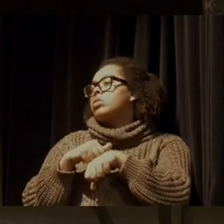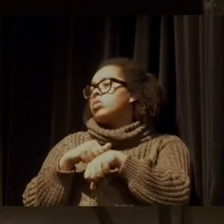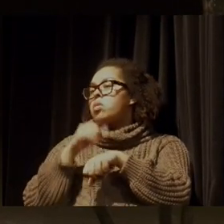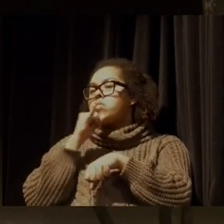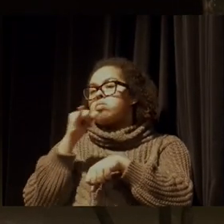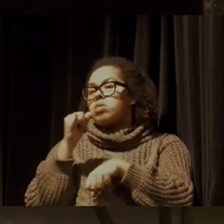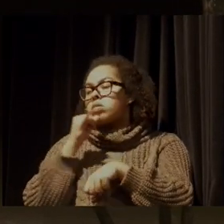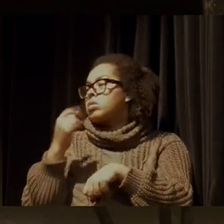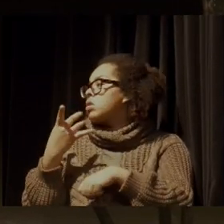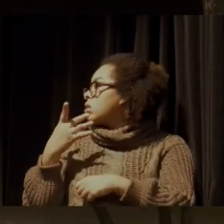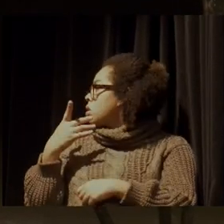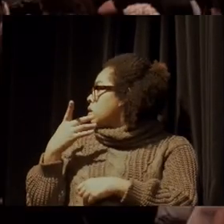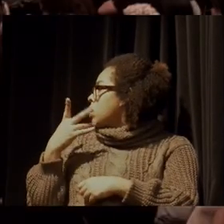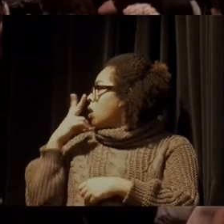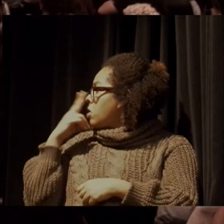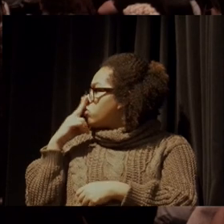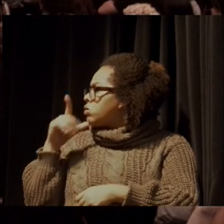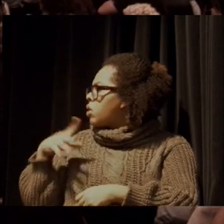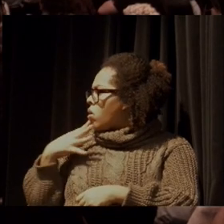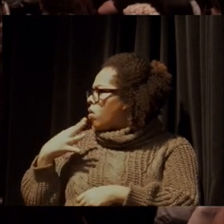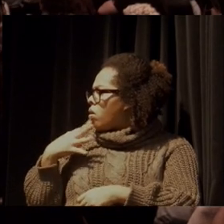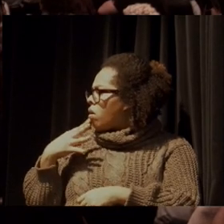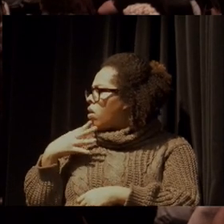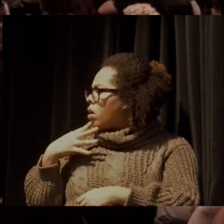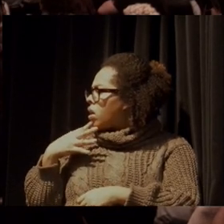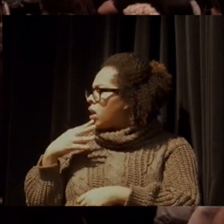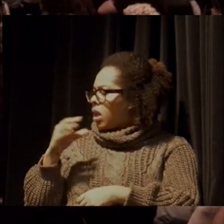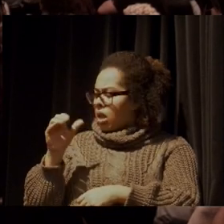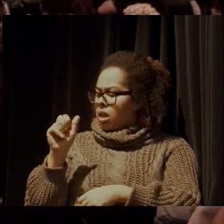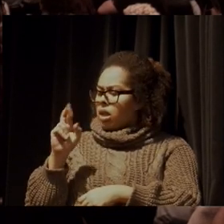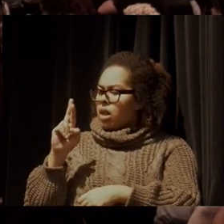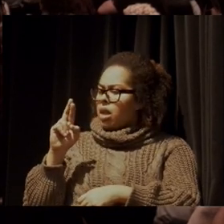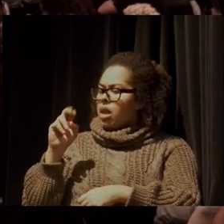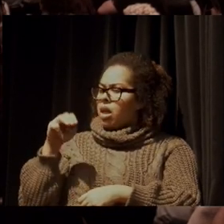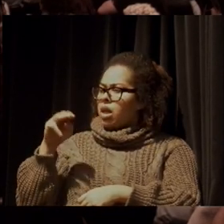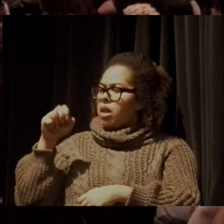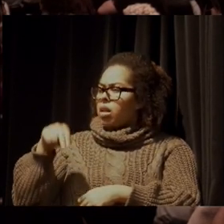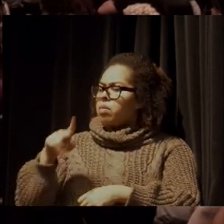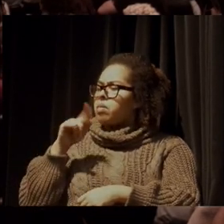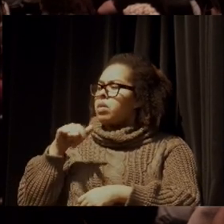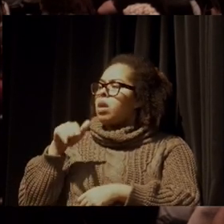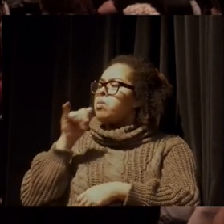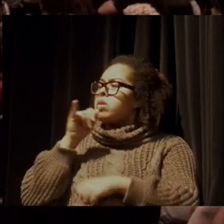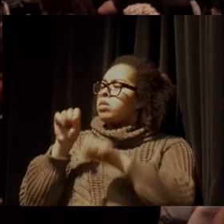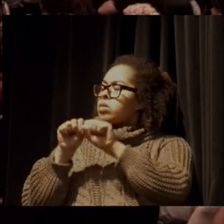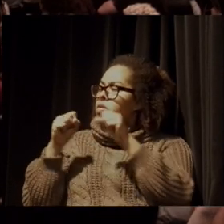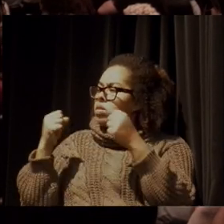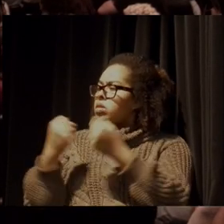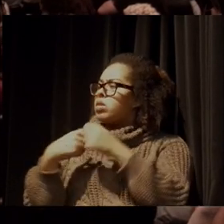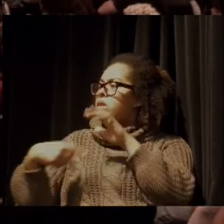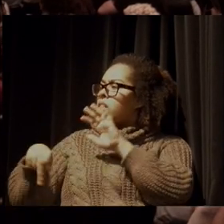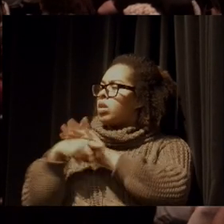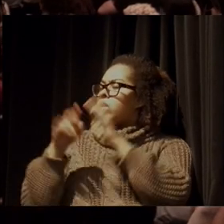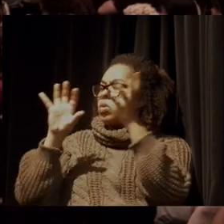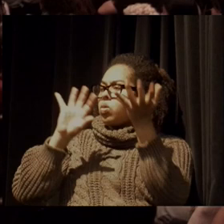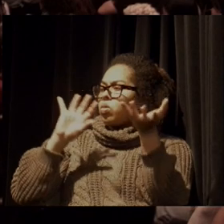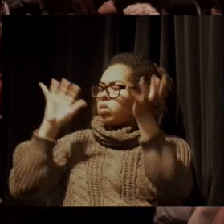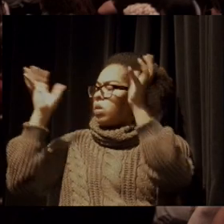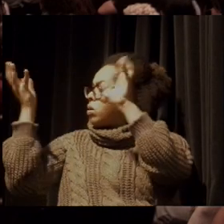aliás, essa Karen, você deve conhecer, você conhece a Karen Serra, foi presidente da Sociedade Internacional de Primatologia.